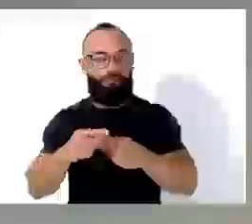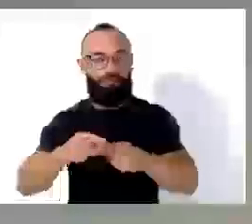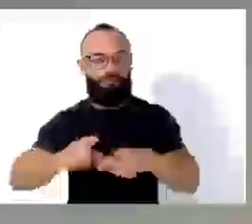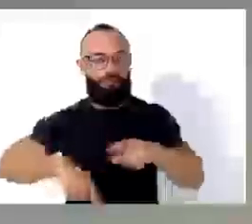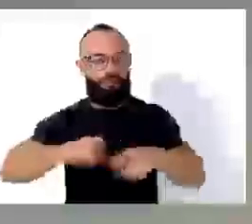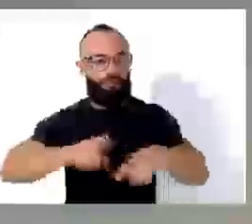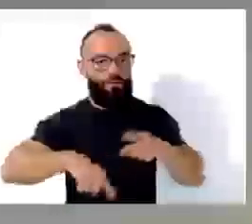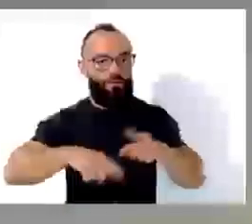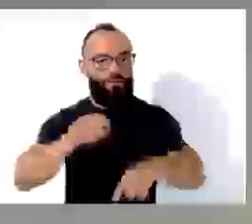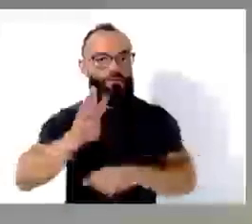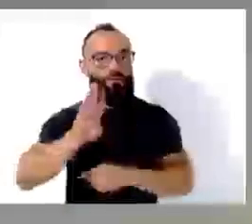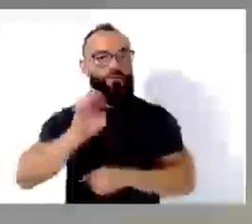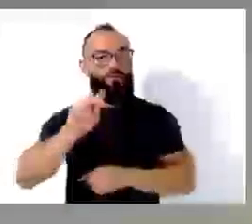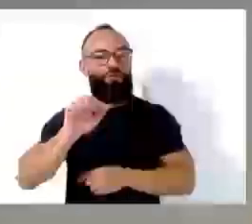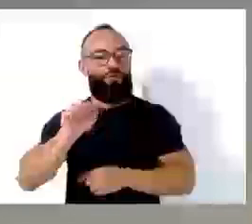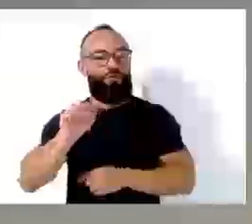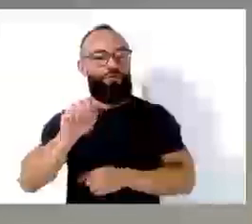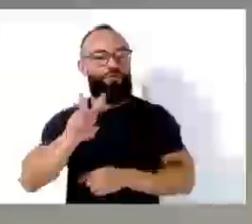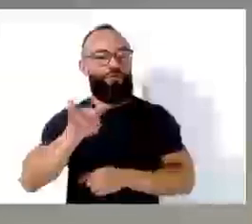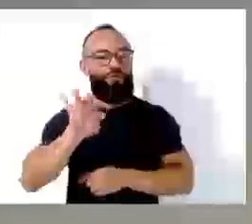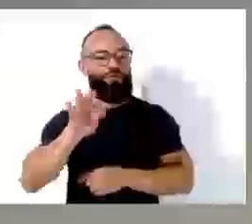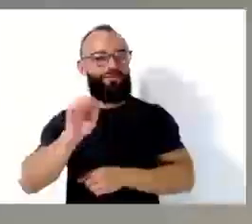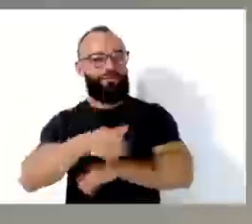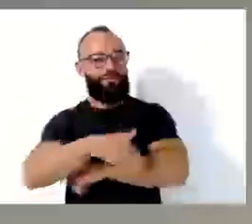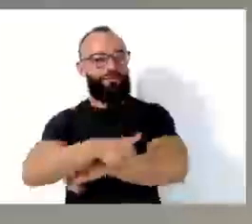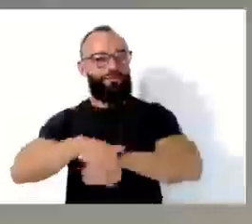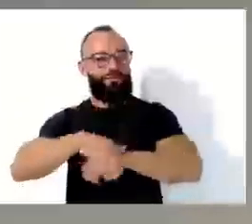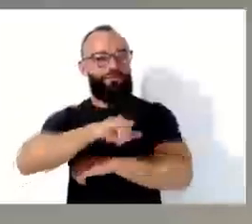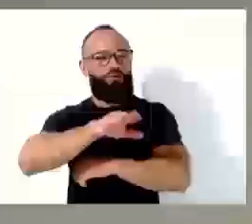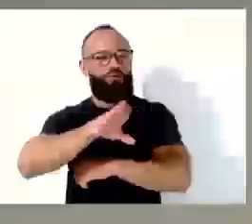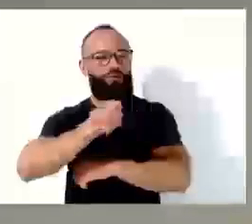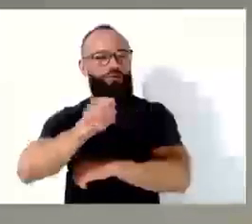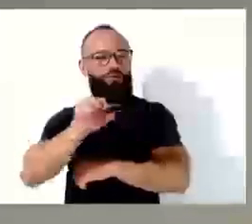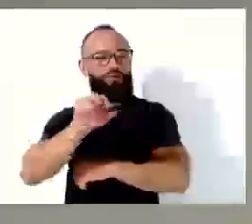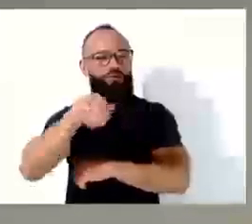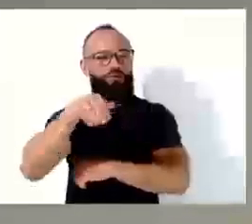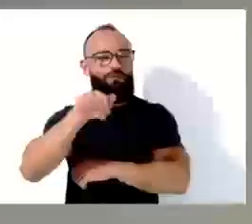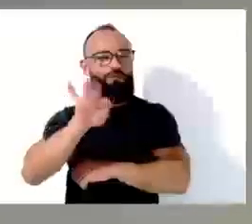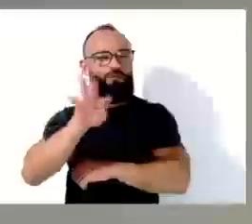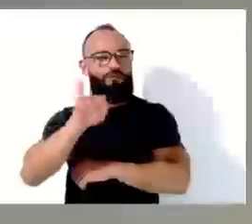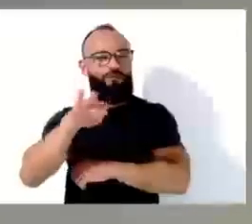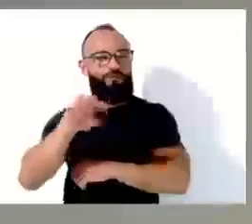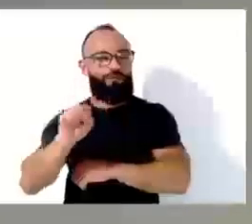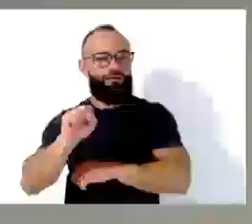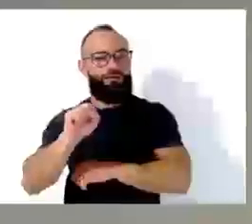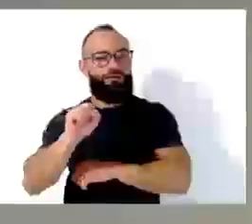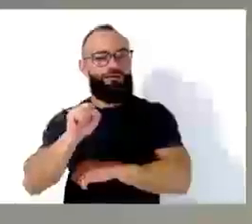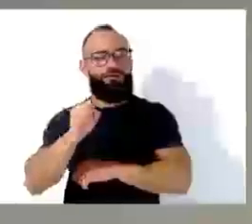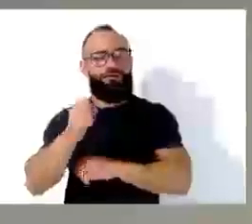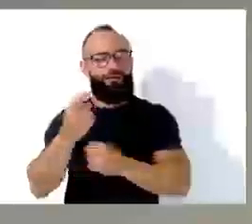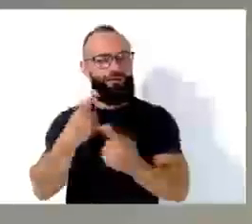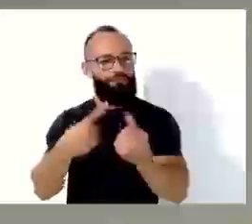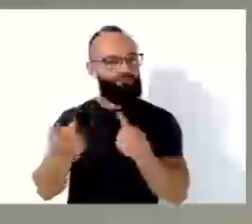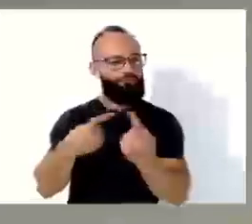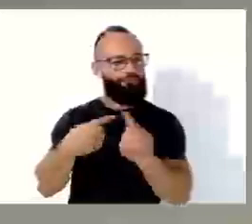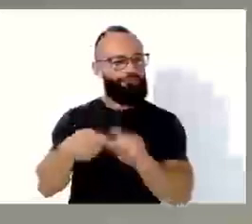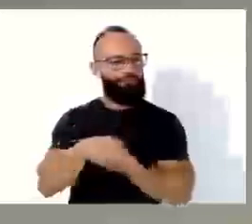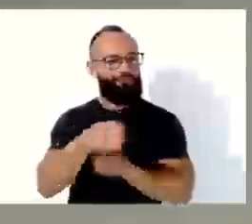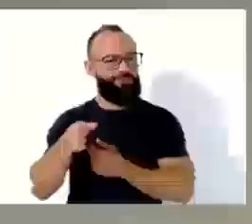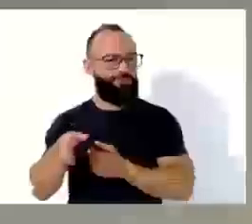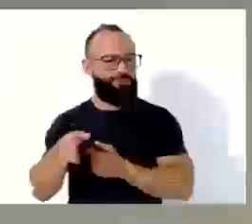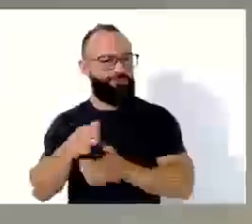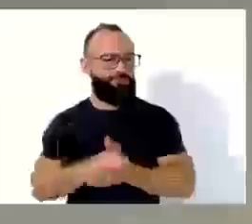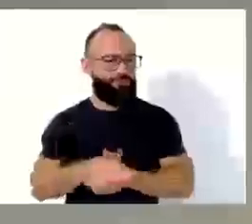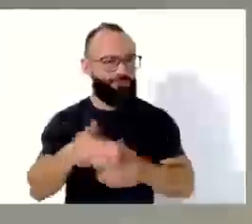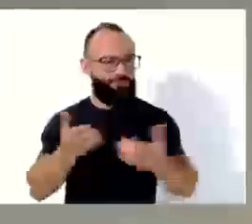aqui o nosso tradicional, né? Na Rua João Matias Nau, também que é uma rua paralela no Morro da Boa Vista. Passo a parte,